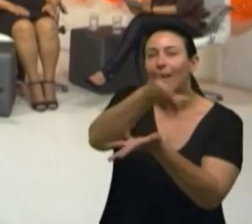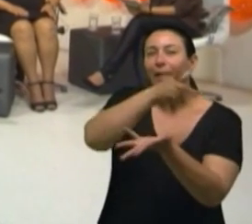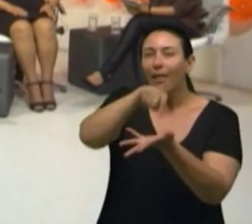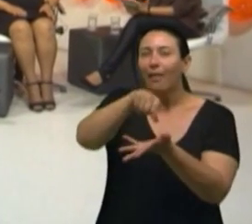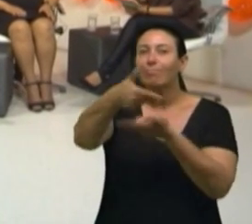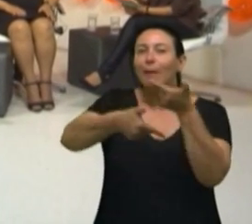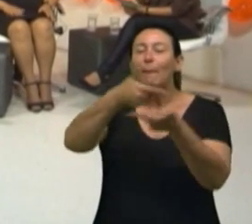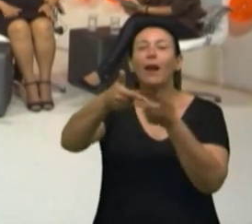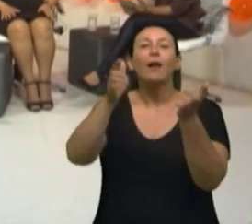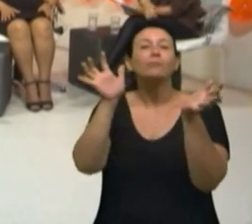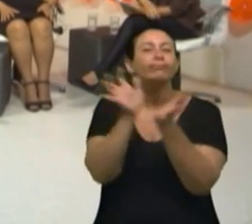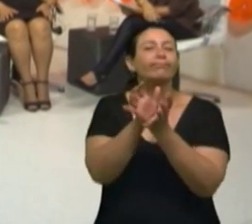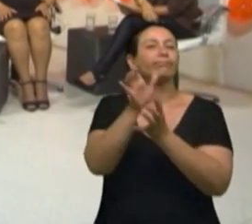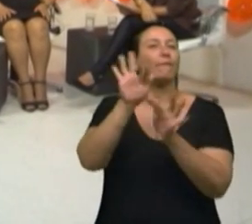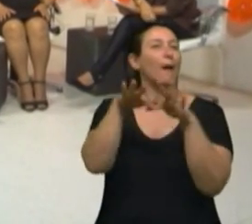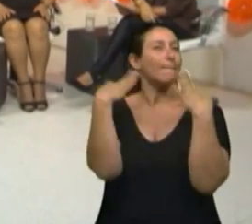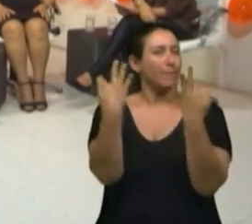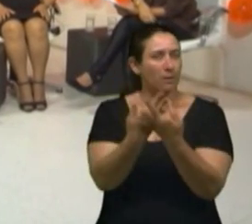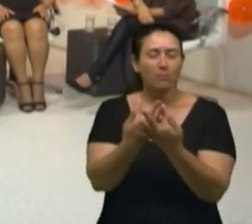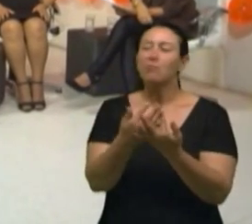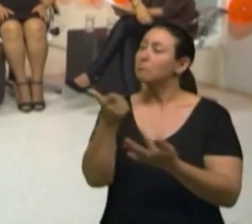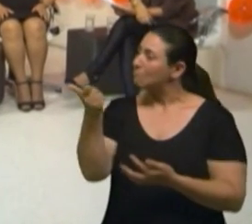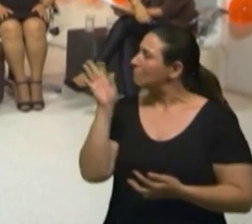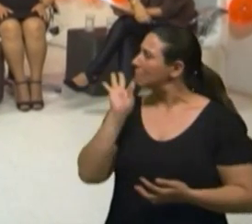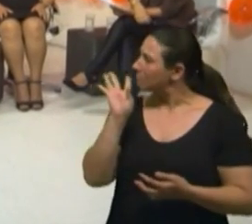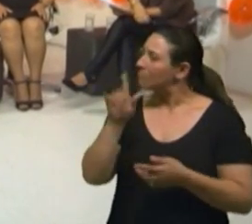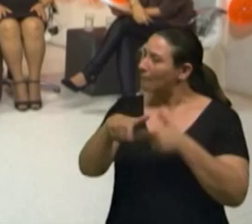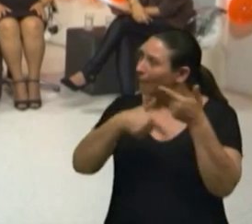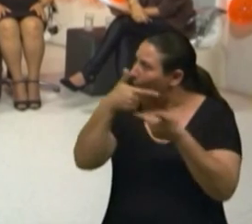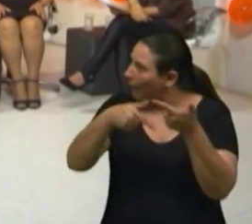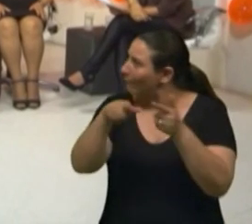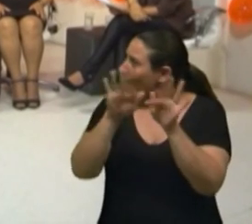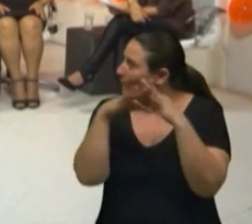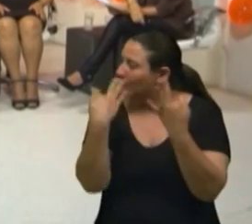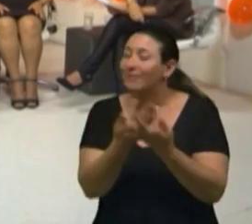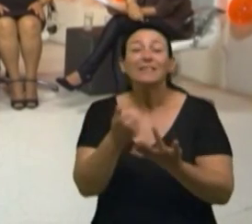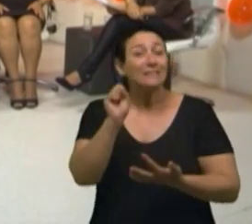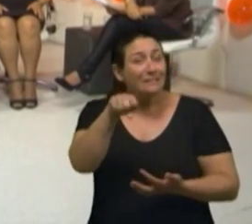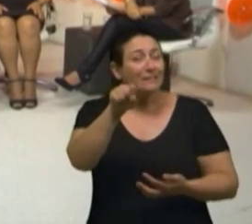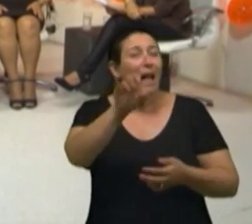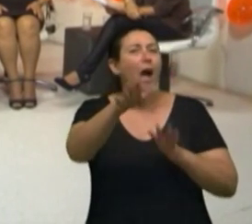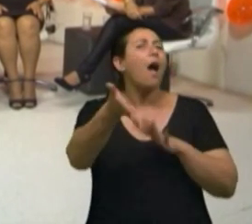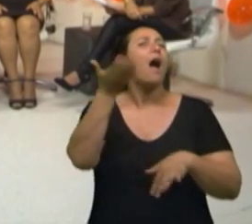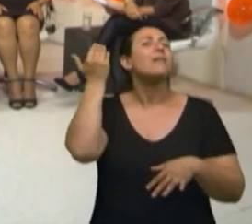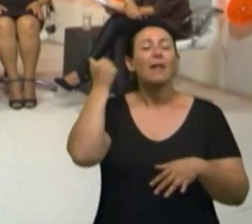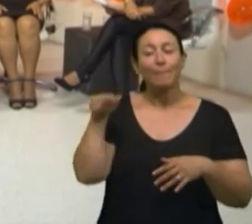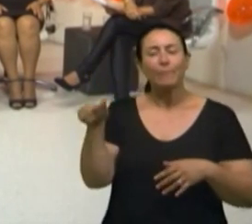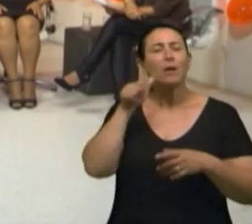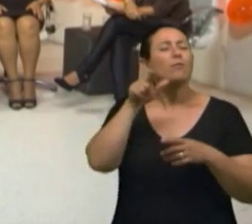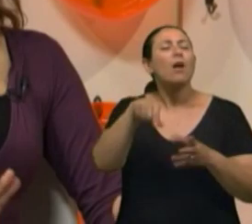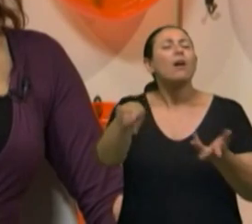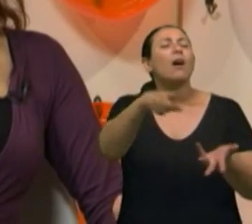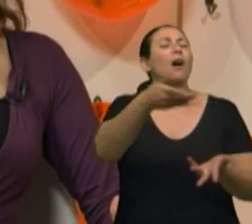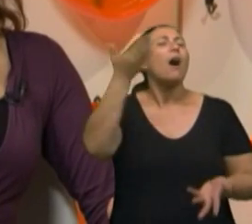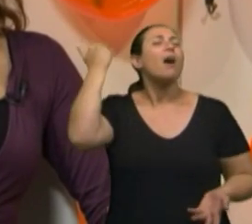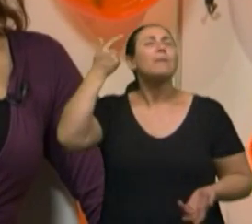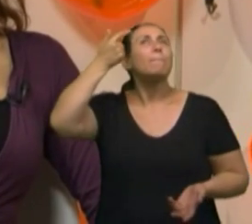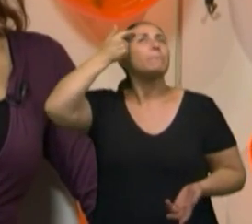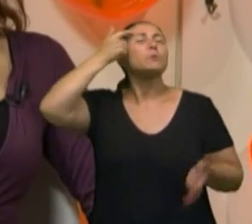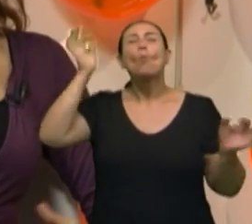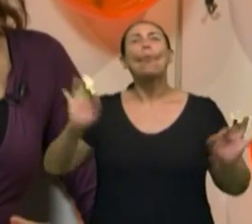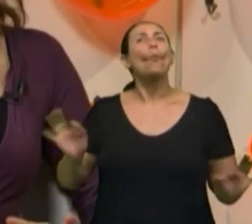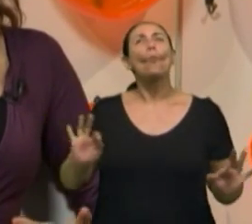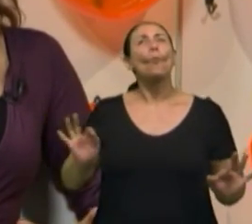dinâmica que tem que se organizar na família. Exatamente, exatamente. Aquilo que nunca foi pensado, ela trabalha, né? Que nunca foi